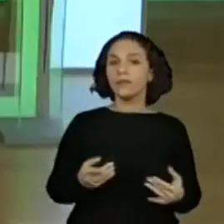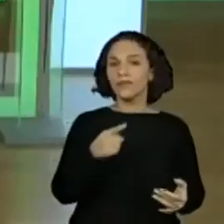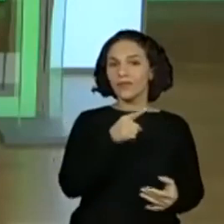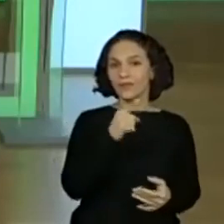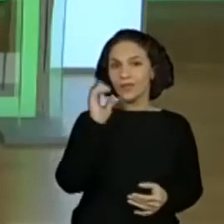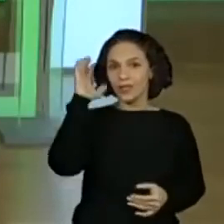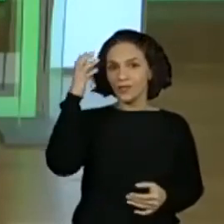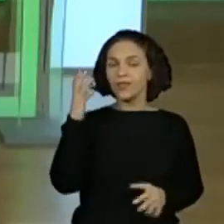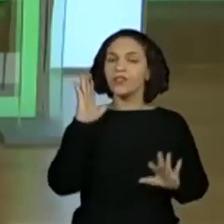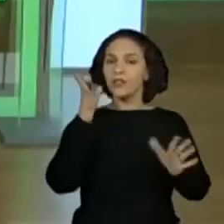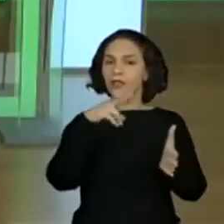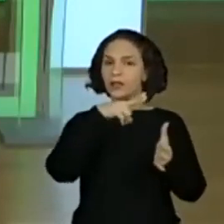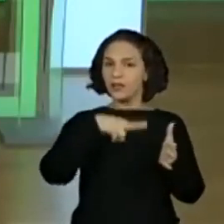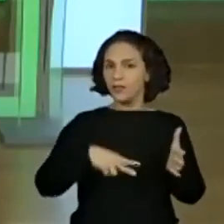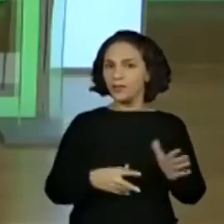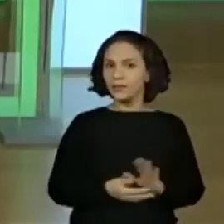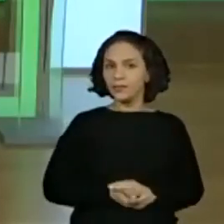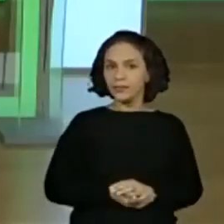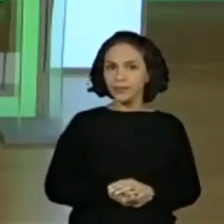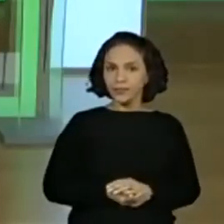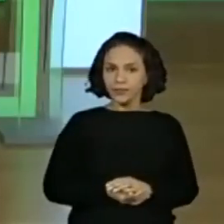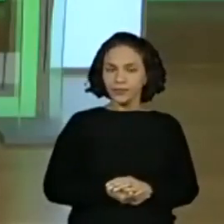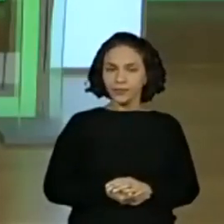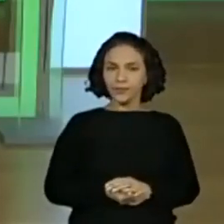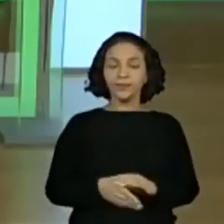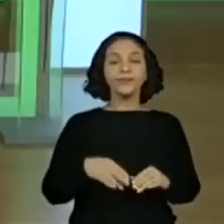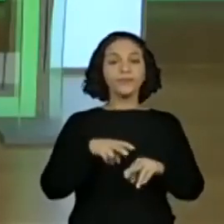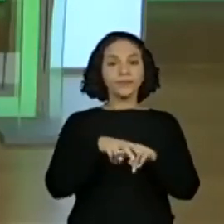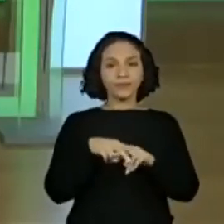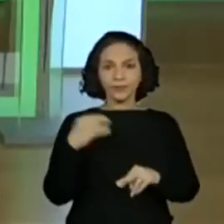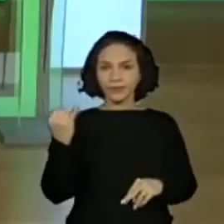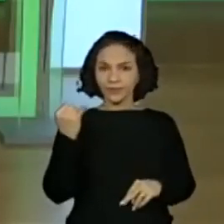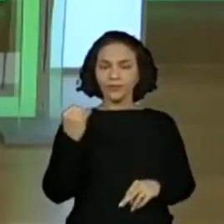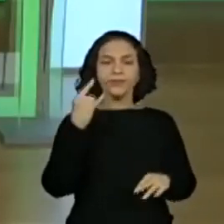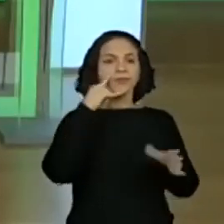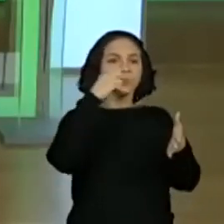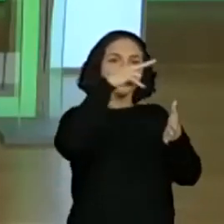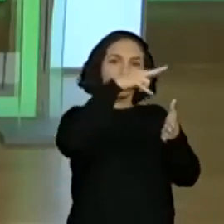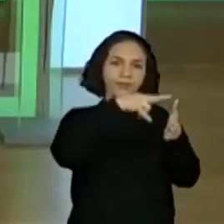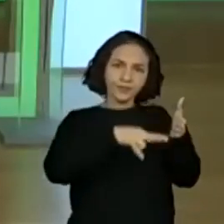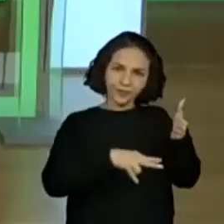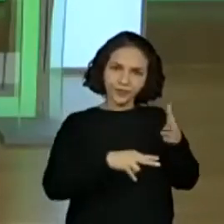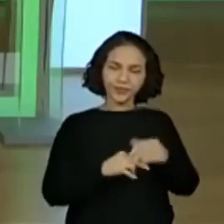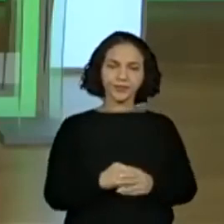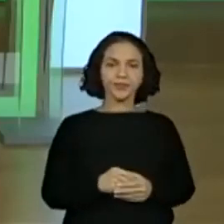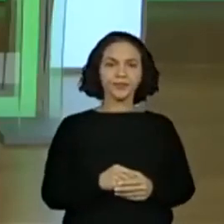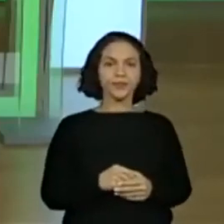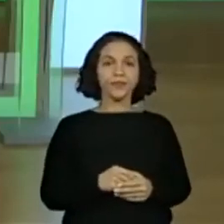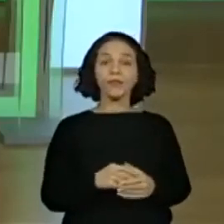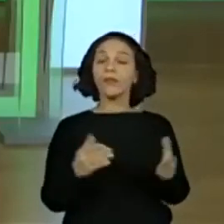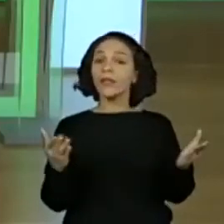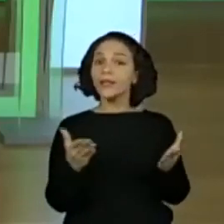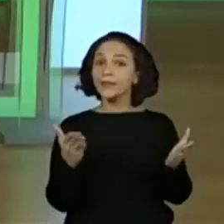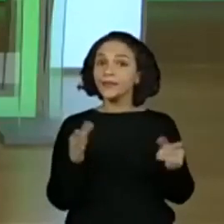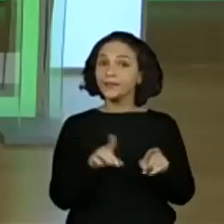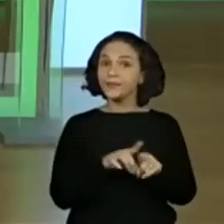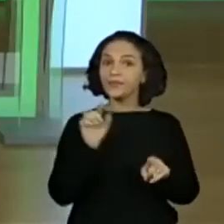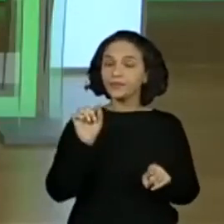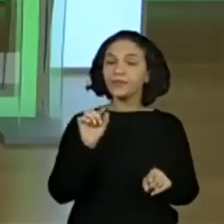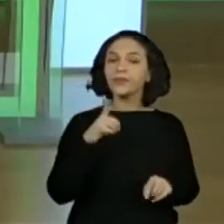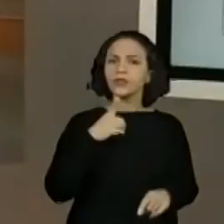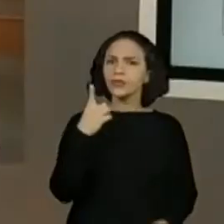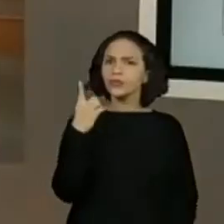Viviane já leu para vocês. Então, por isso que foi importante acompanhar a leitura. Professora, a gente também tem um